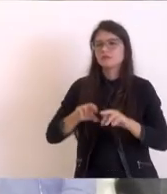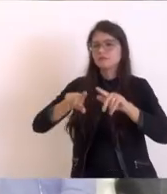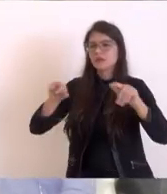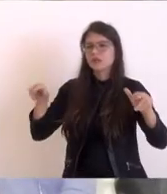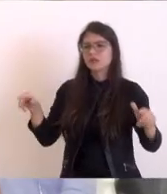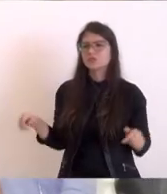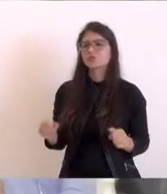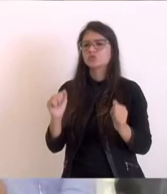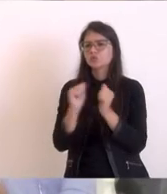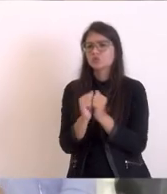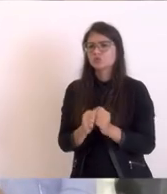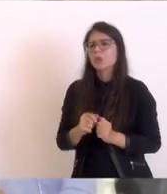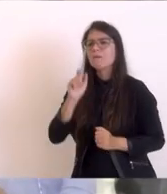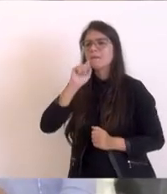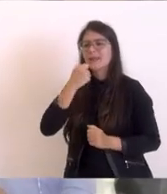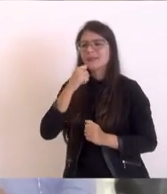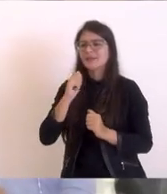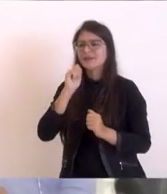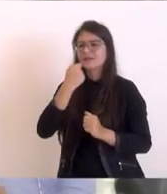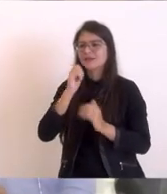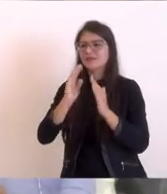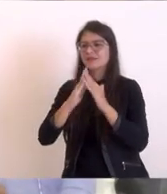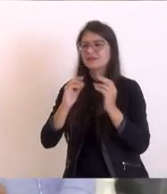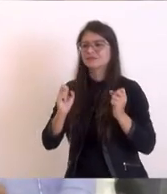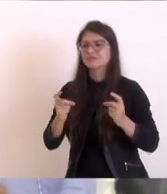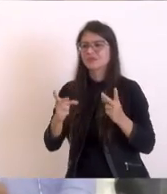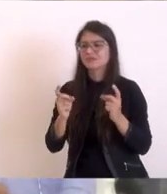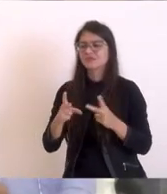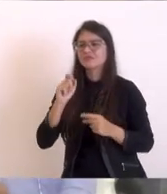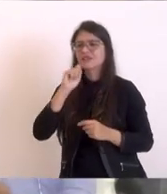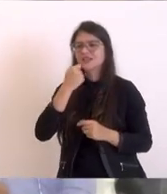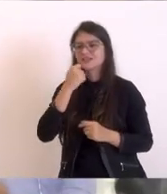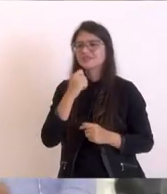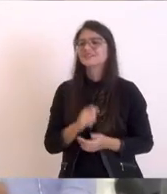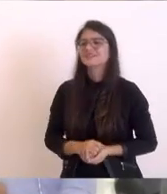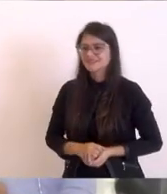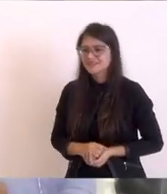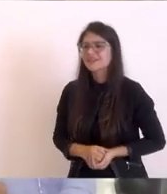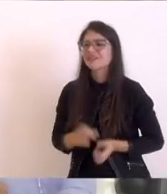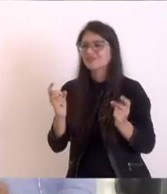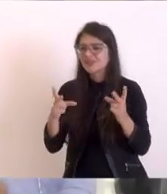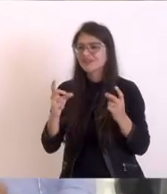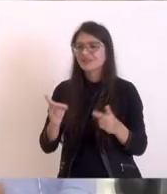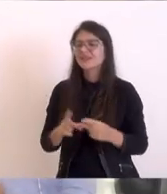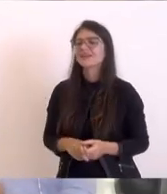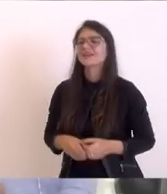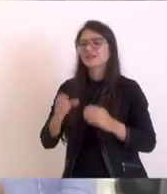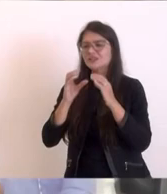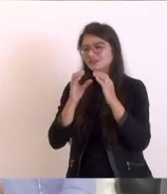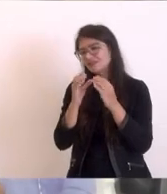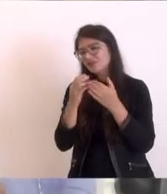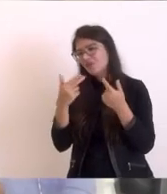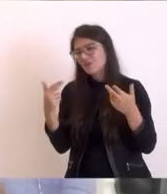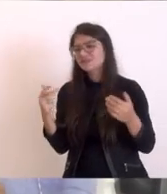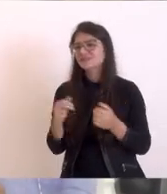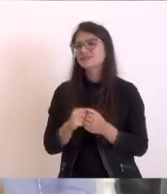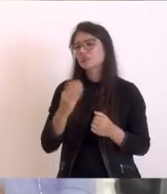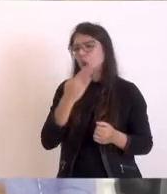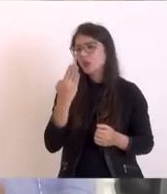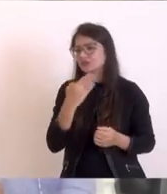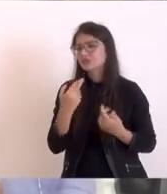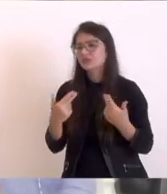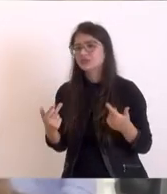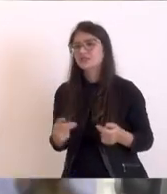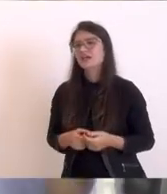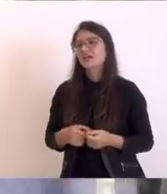Dourado. O que mais aparece é padeiro, que vende sonho e não entrega. Fizeram lá foto, tem documento assinado de vendedores